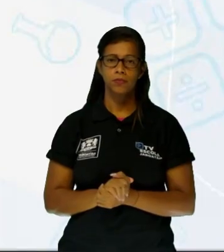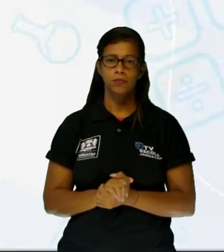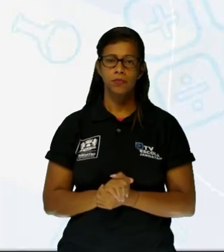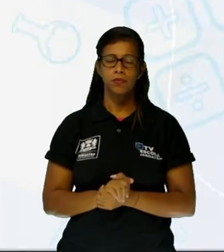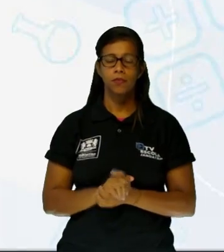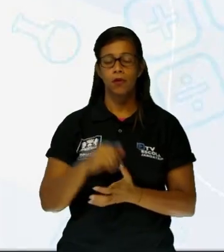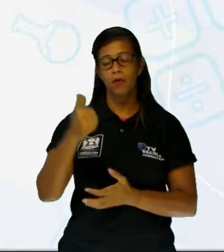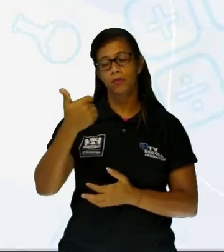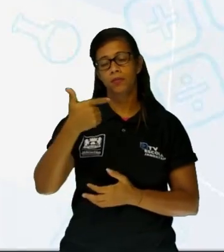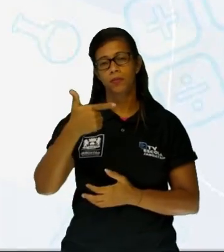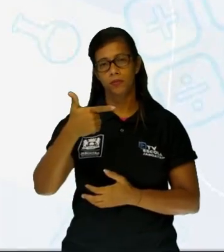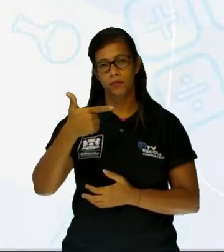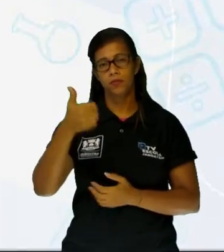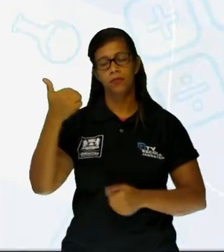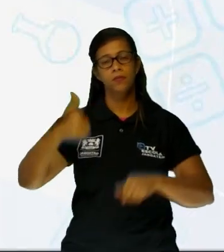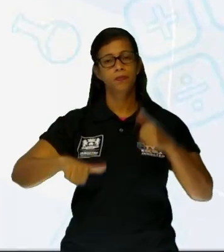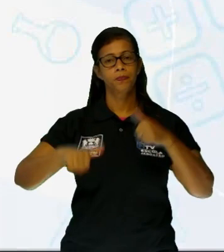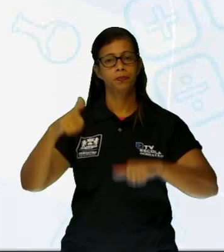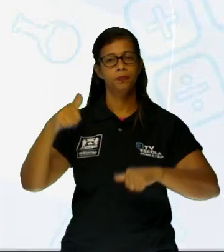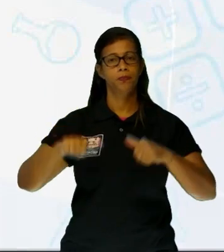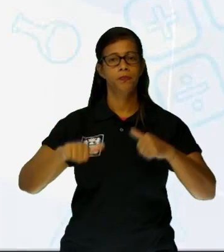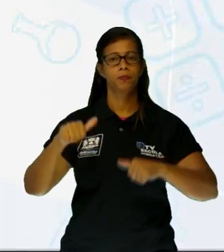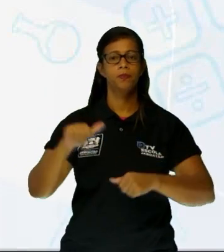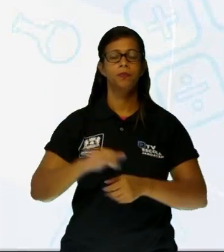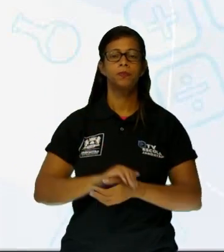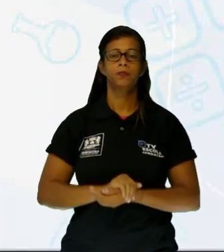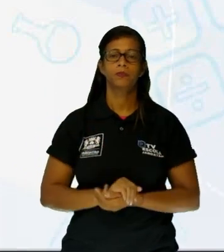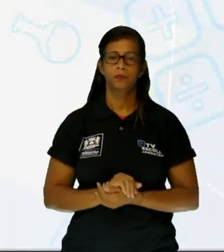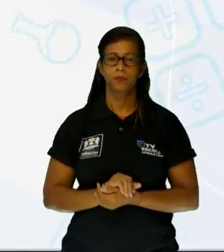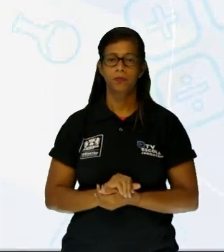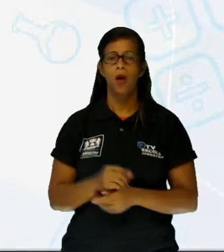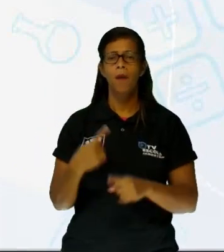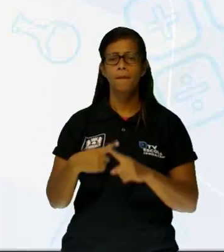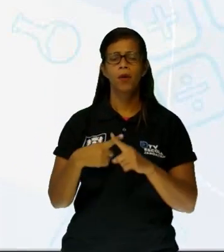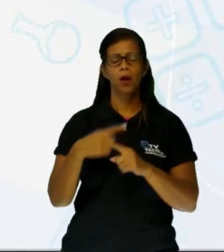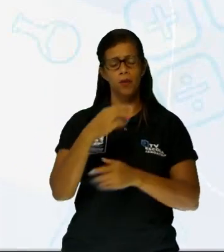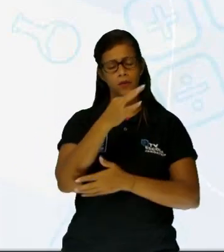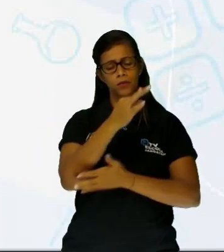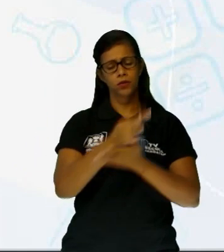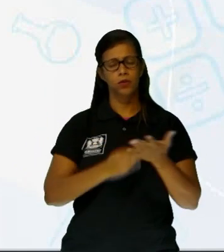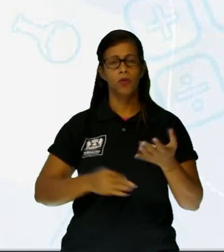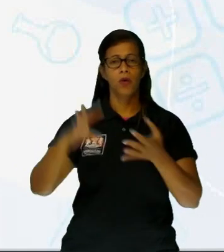12, vamos avaliar aí comigo, olha só. Por que o título é coerente? Letra A.